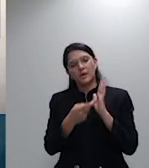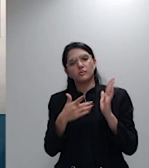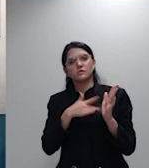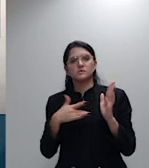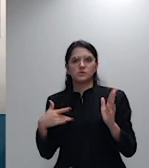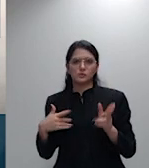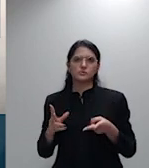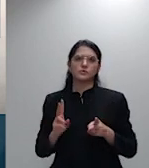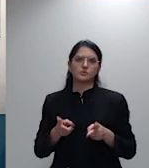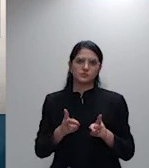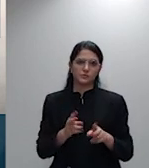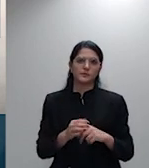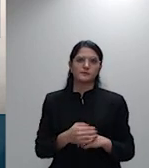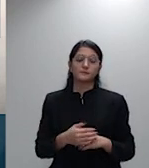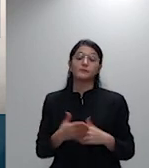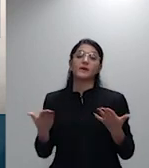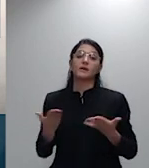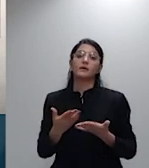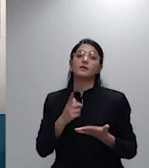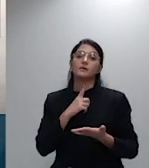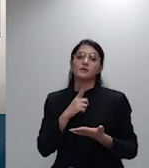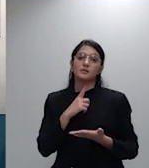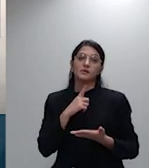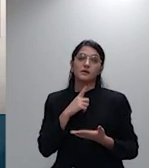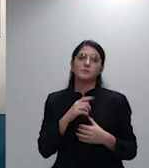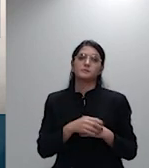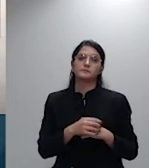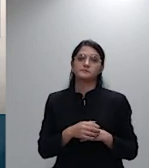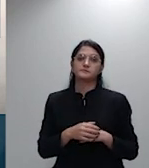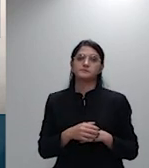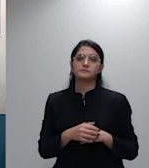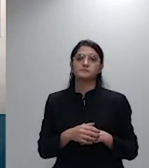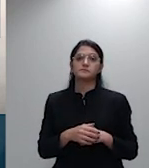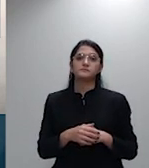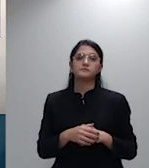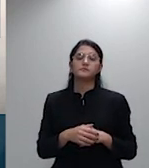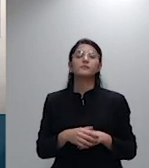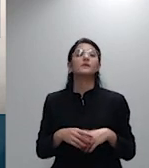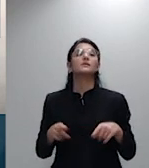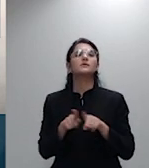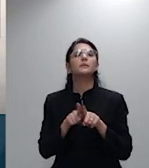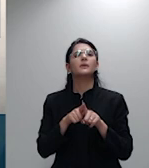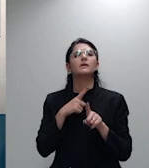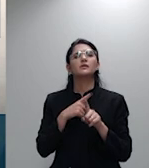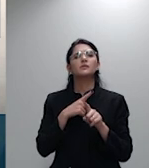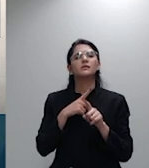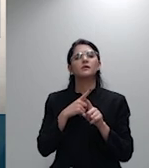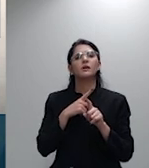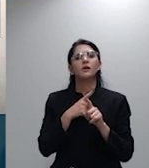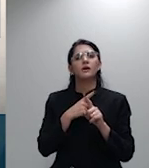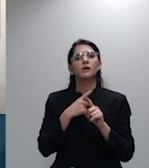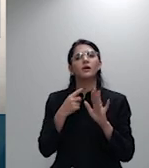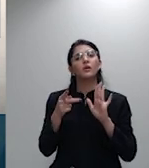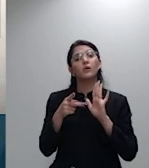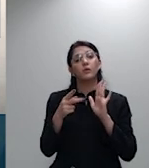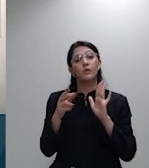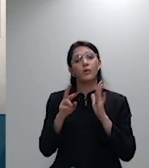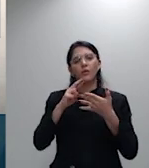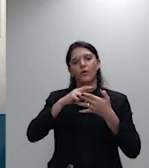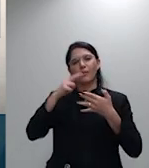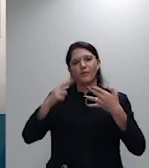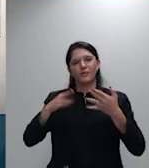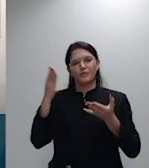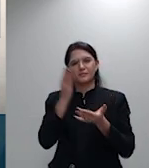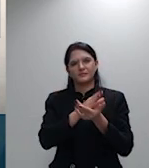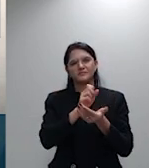do mutualismo conforme o parecer econômico juntado do RESP 1.873.377 que é